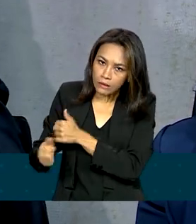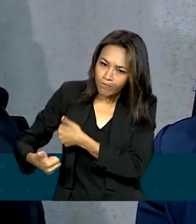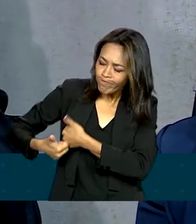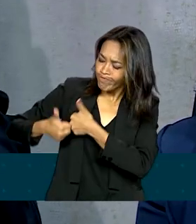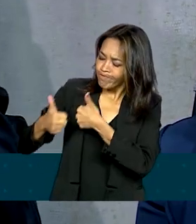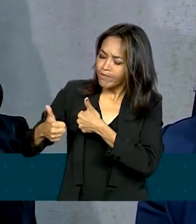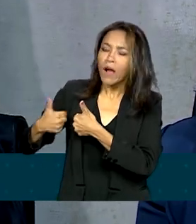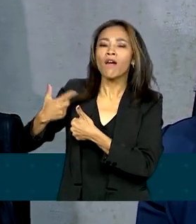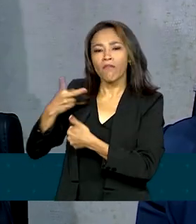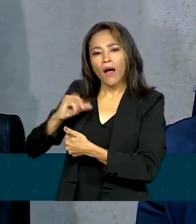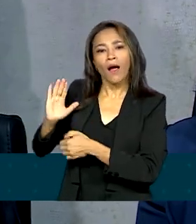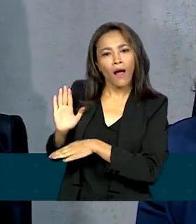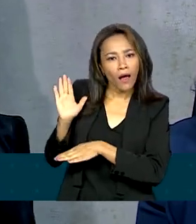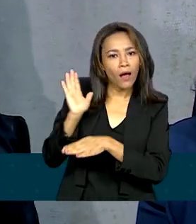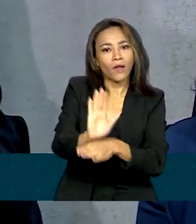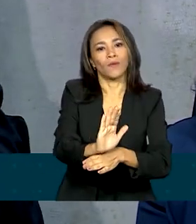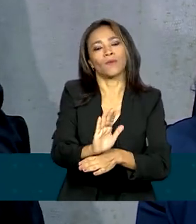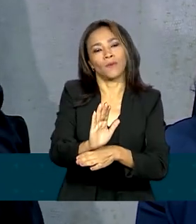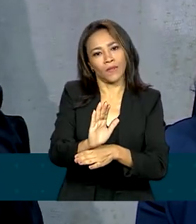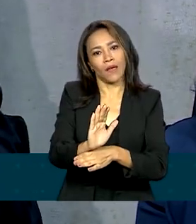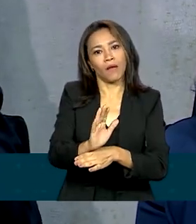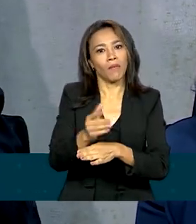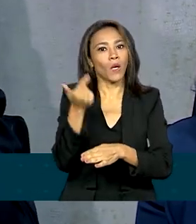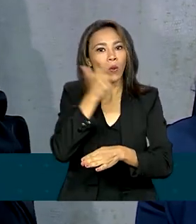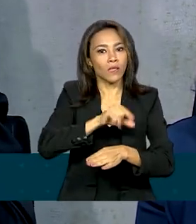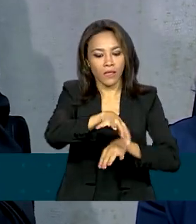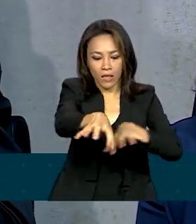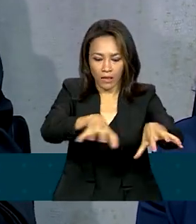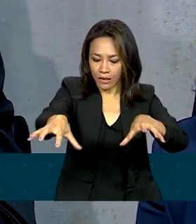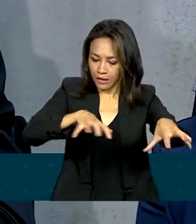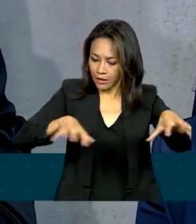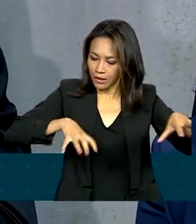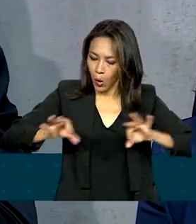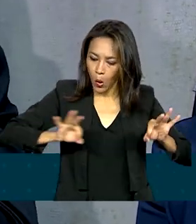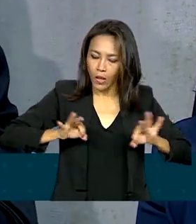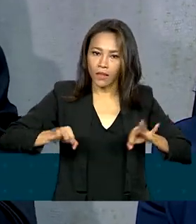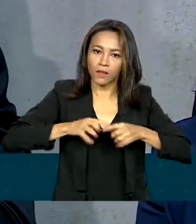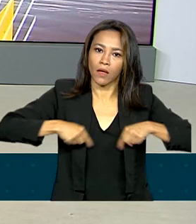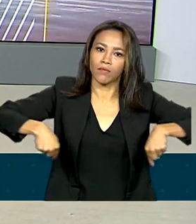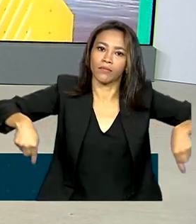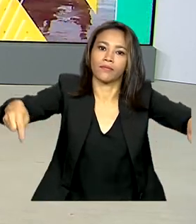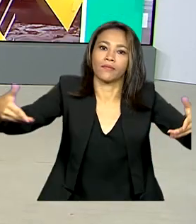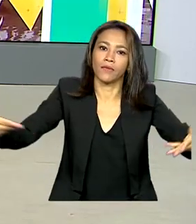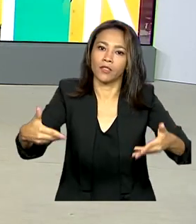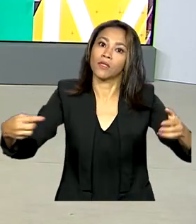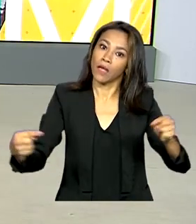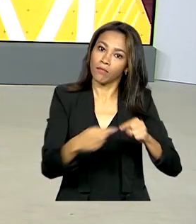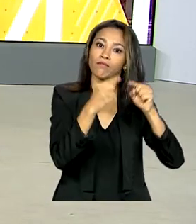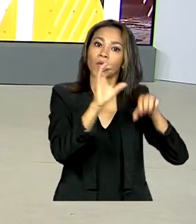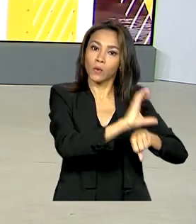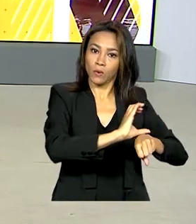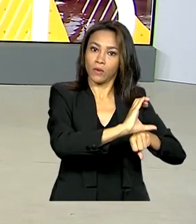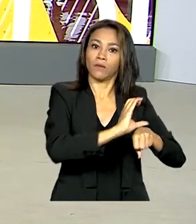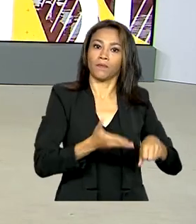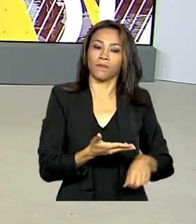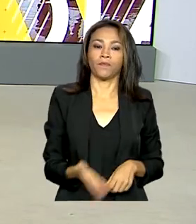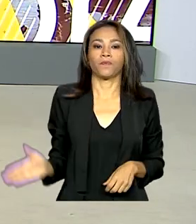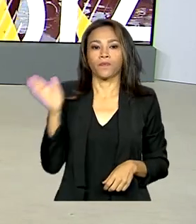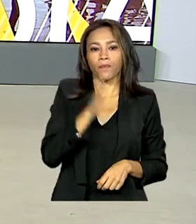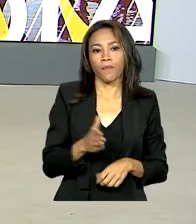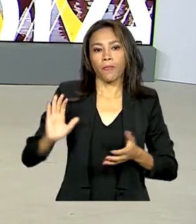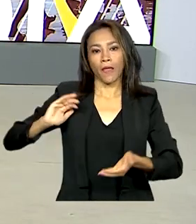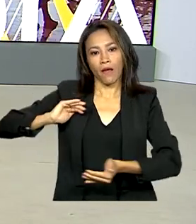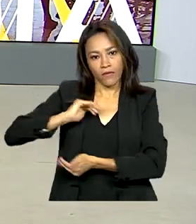corroborar os direitos indígenas inscritos na Constituição. A Anvisa aprovou uma nova